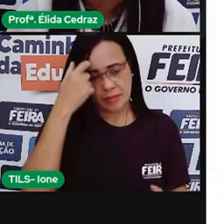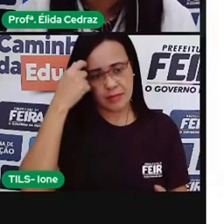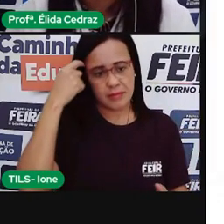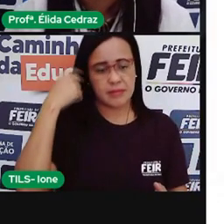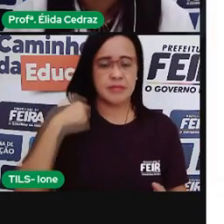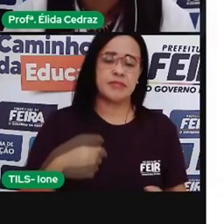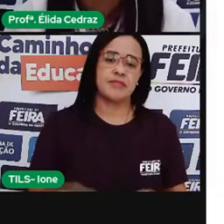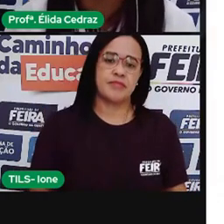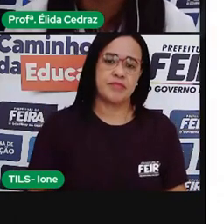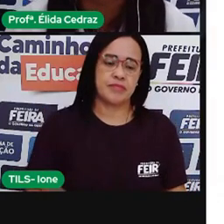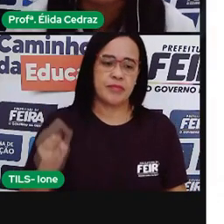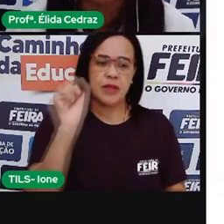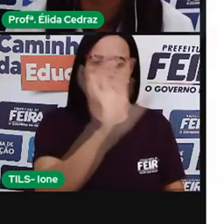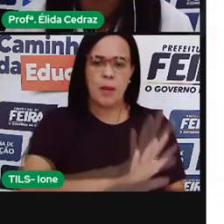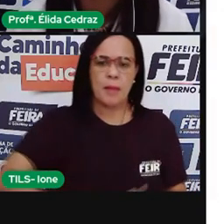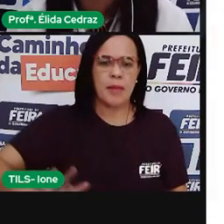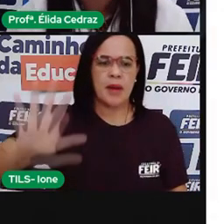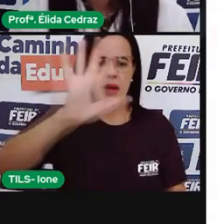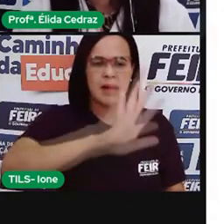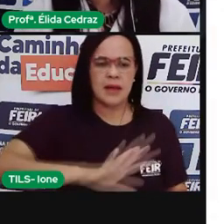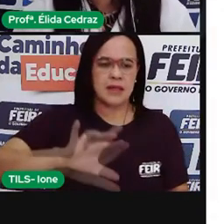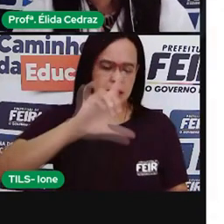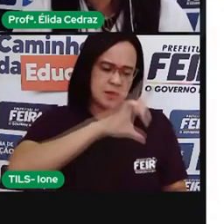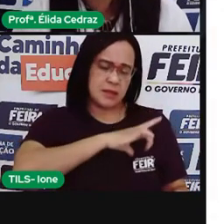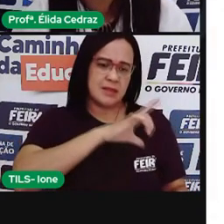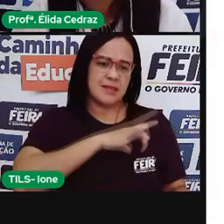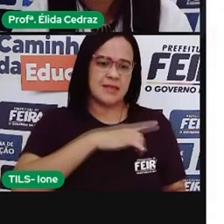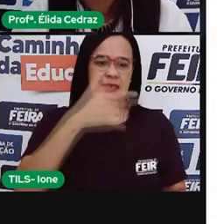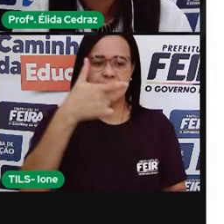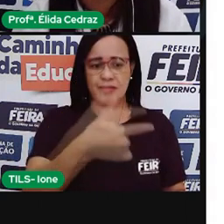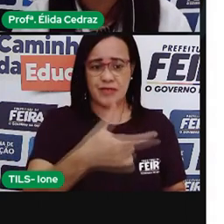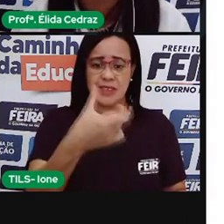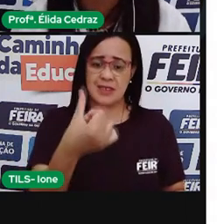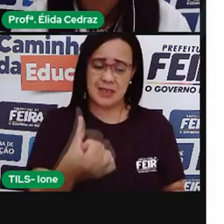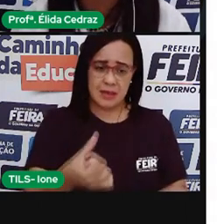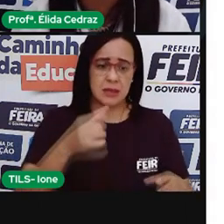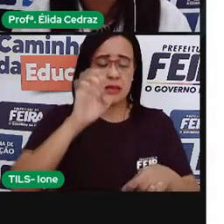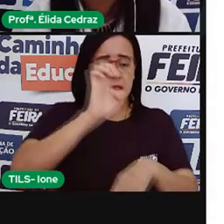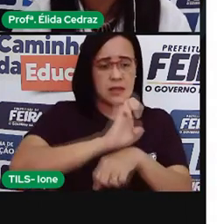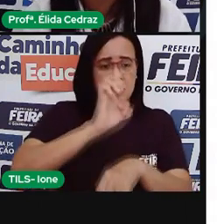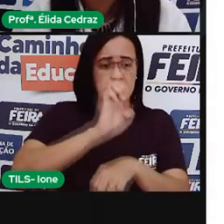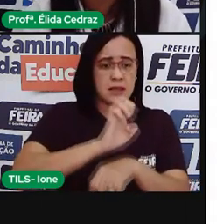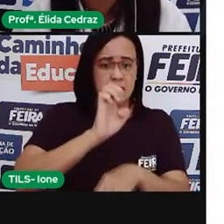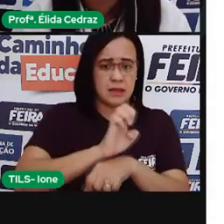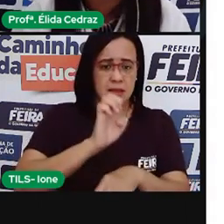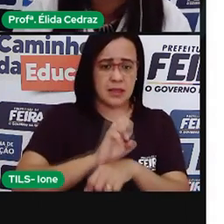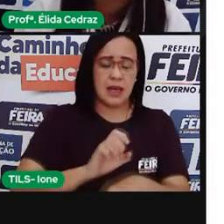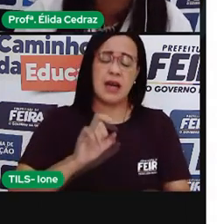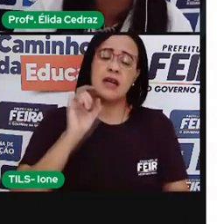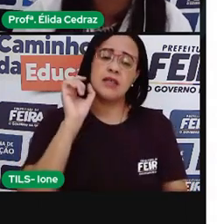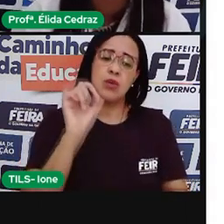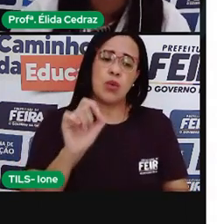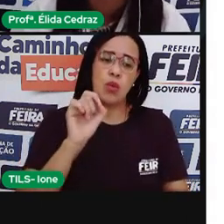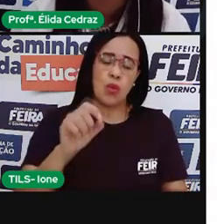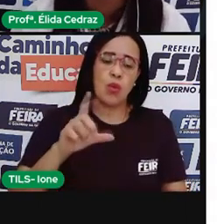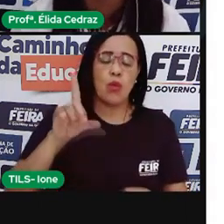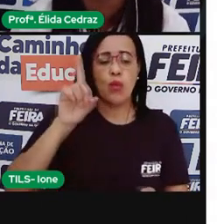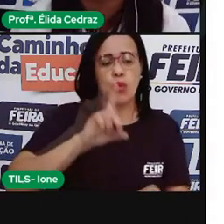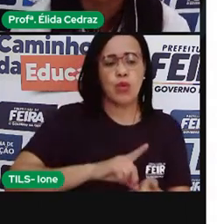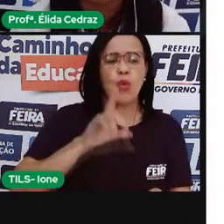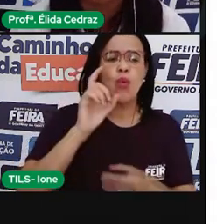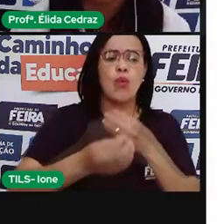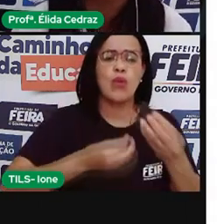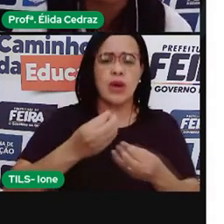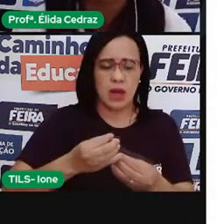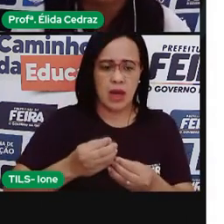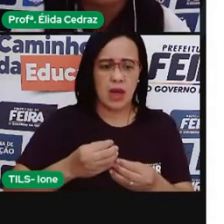O Brasil possui 26 estados e um distrito federal, onde está localizada a capital